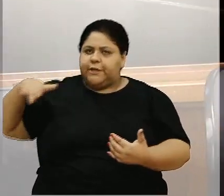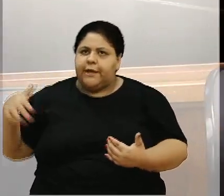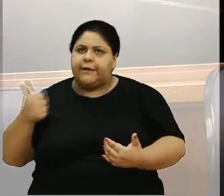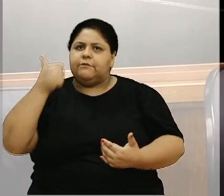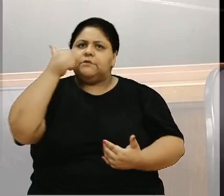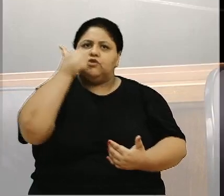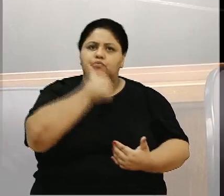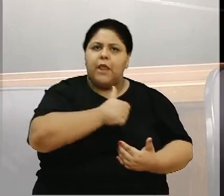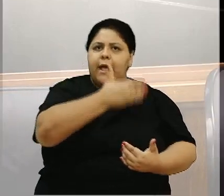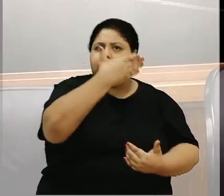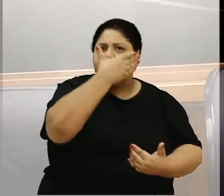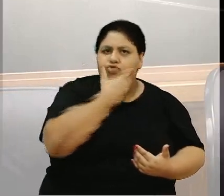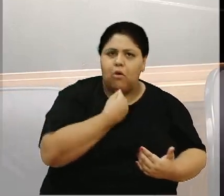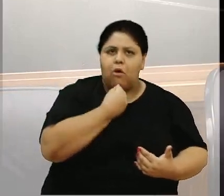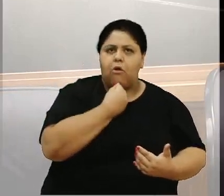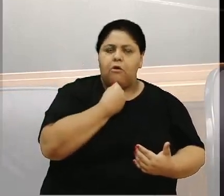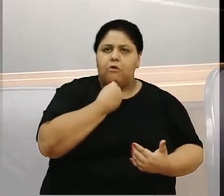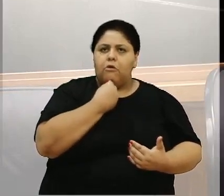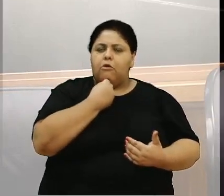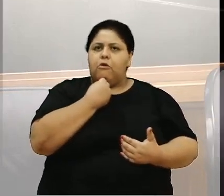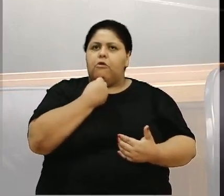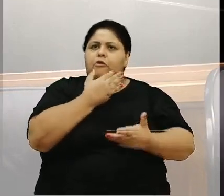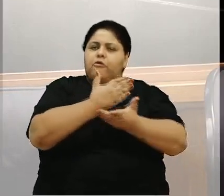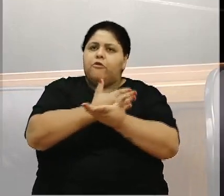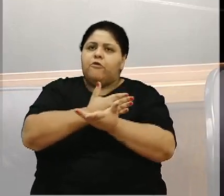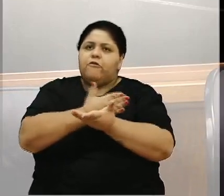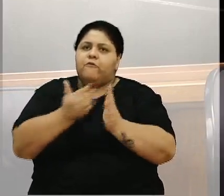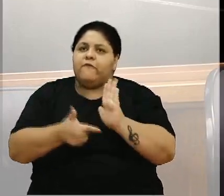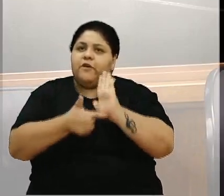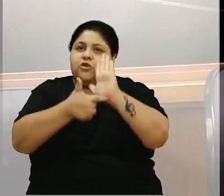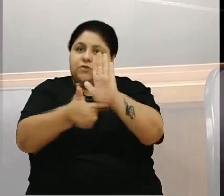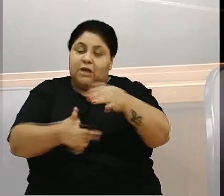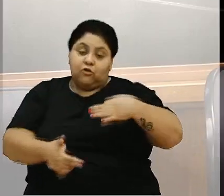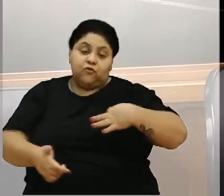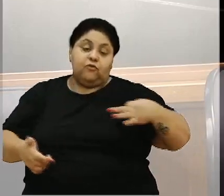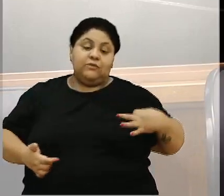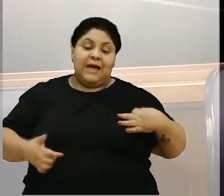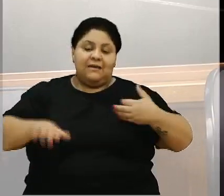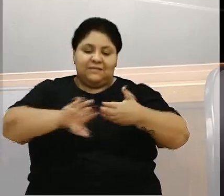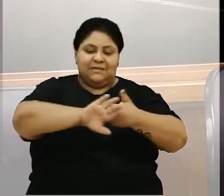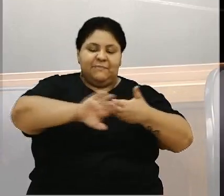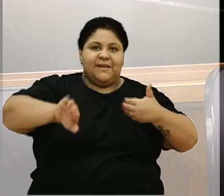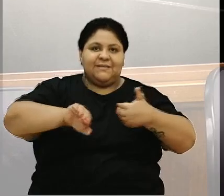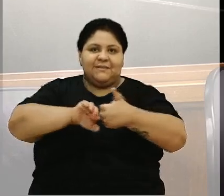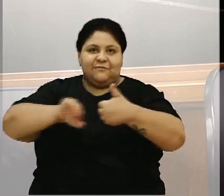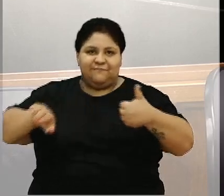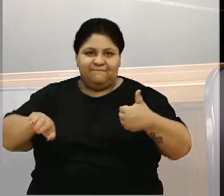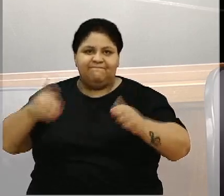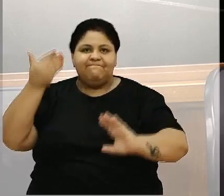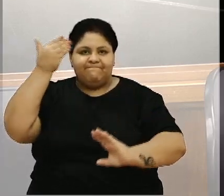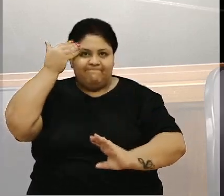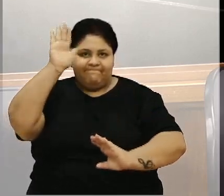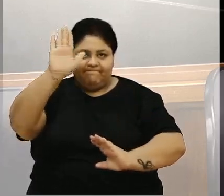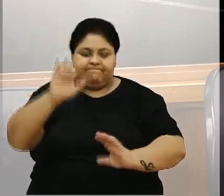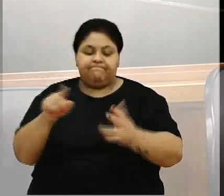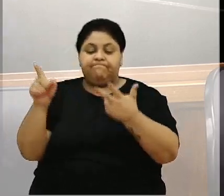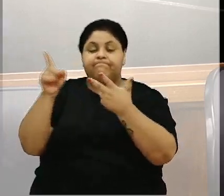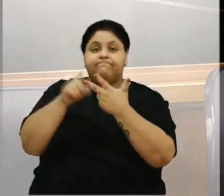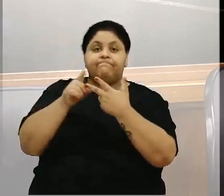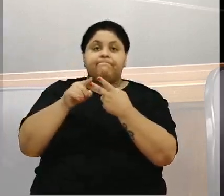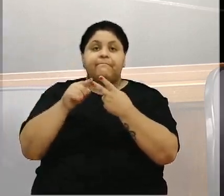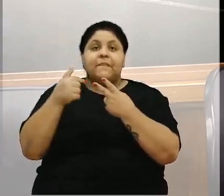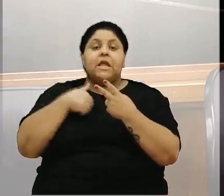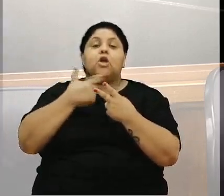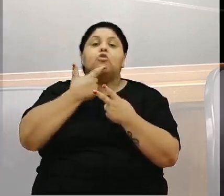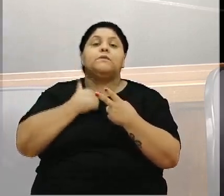está lá na ponta, que nesse momento tem tanto trabalho. Então a primeira questão é essa. Segunda, eu gostaria de